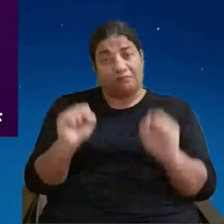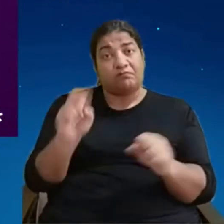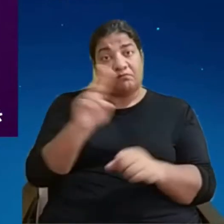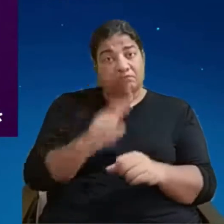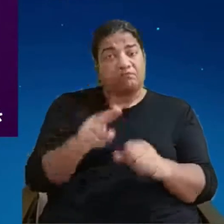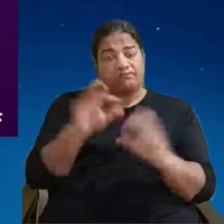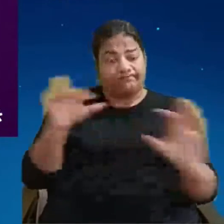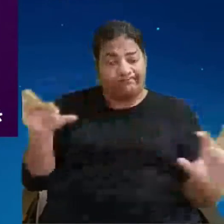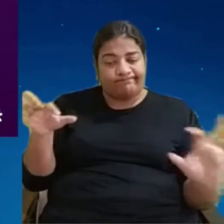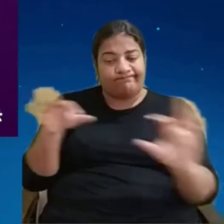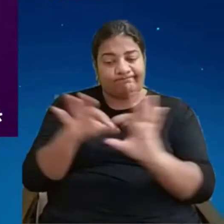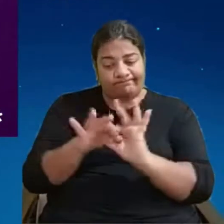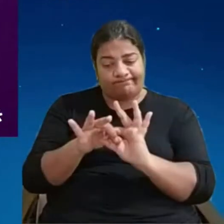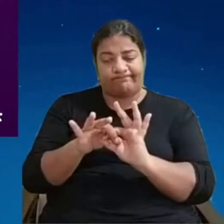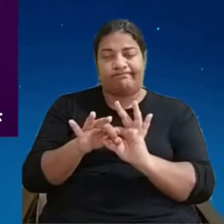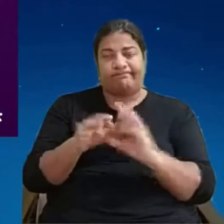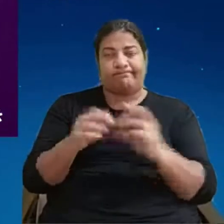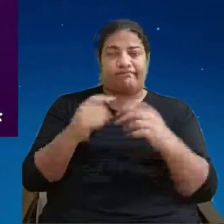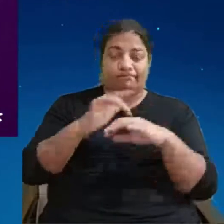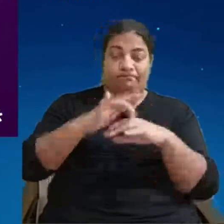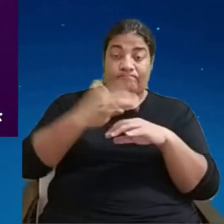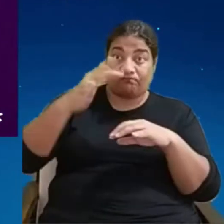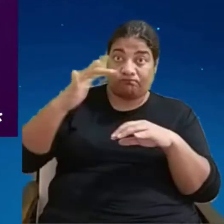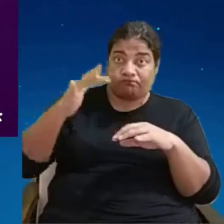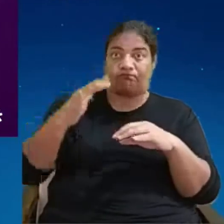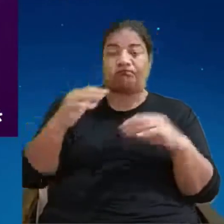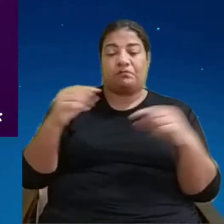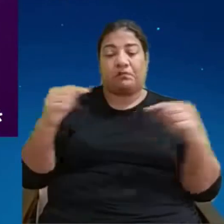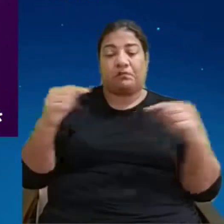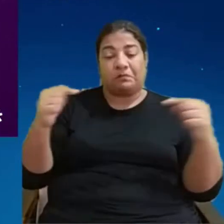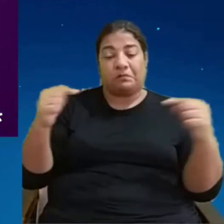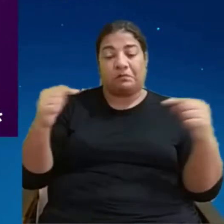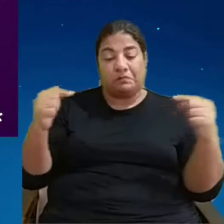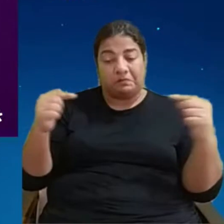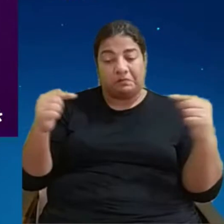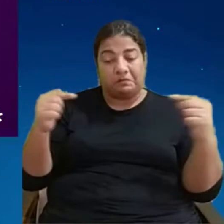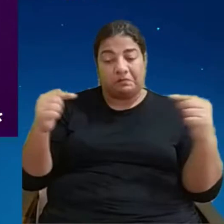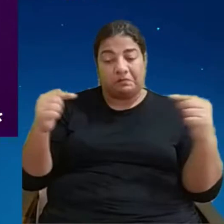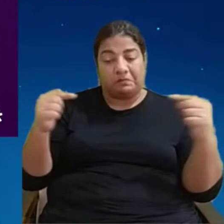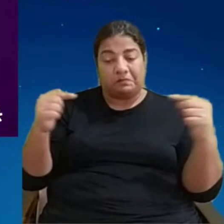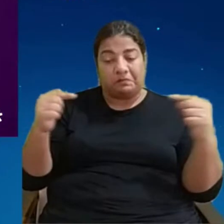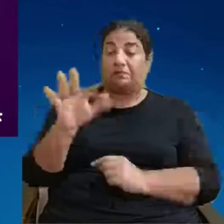joias é importantíssimo então cada vez mais tem que estar associado a isso